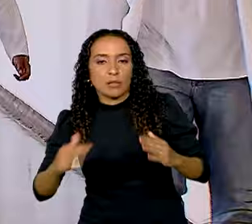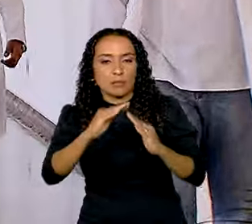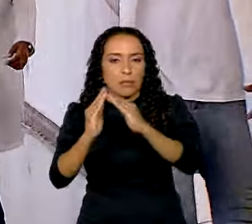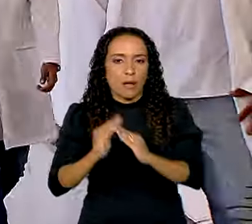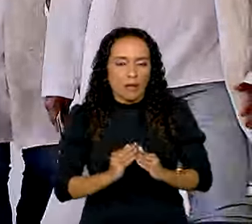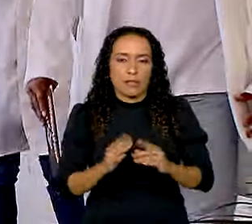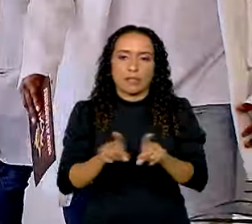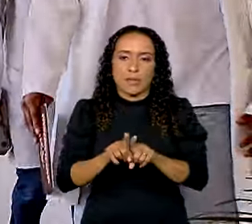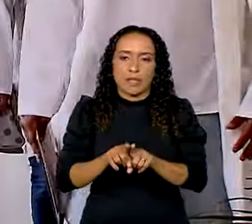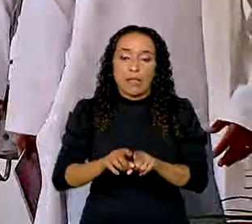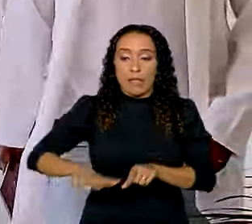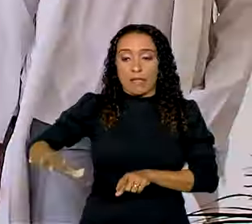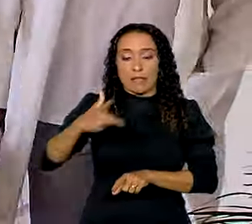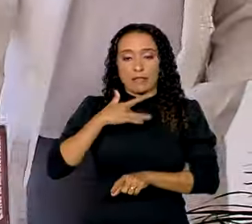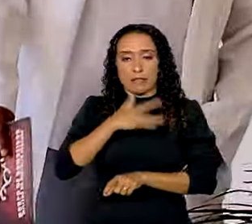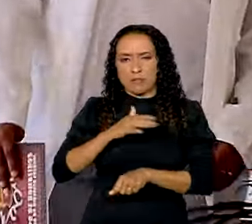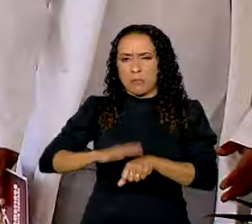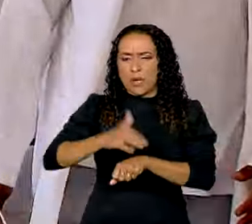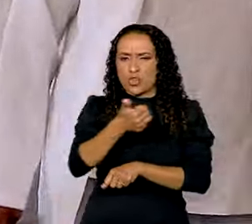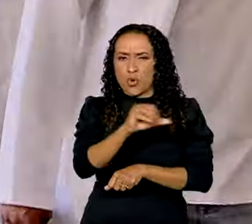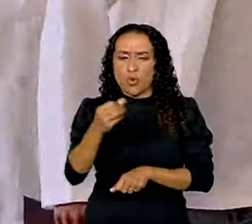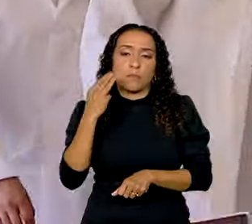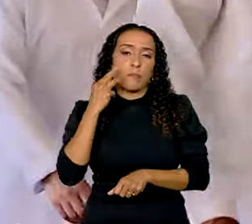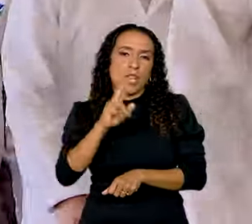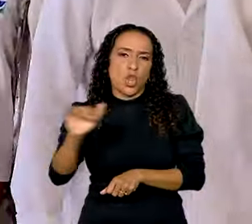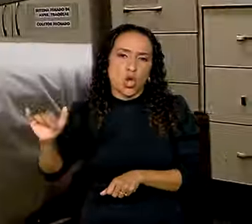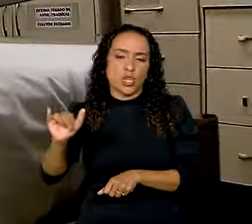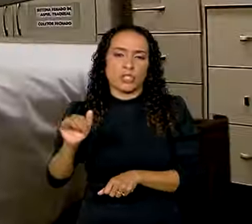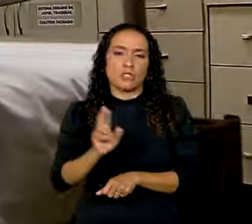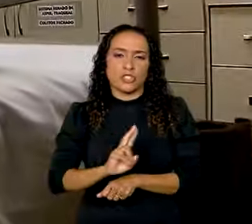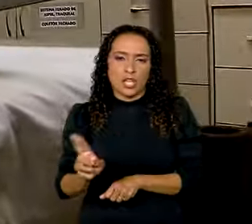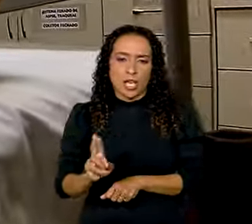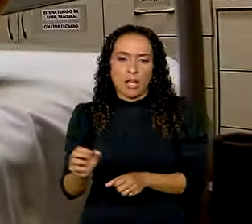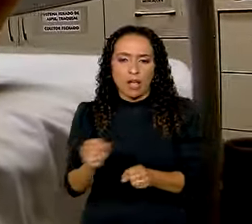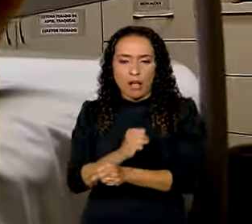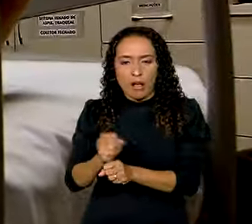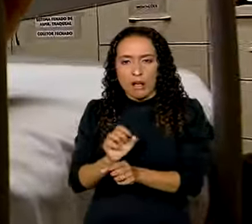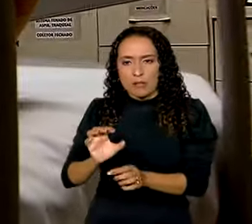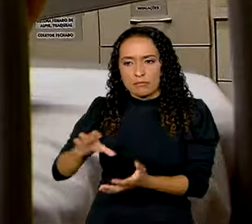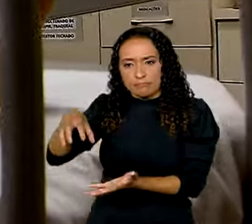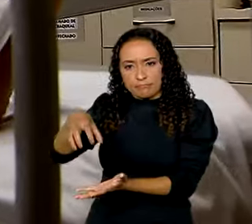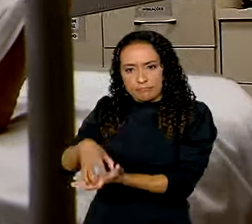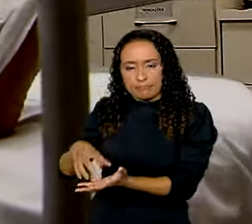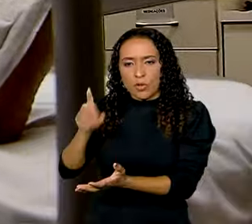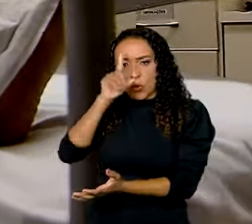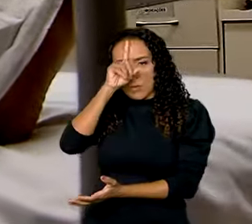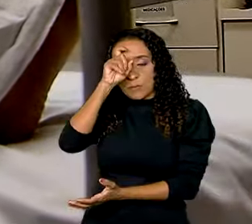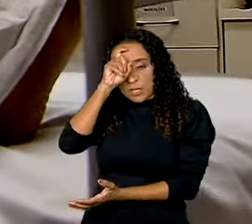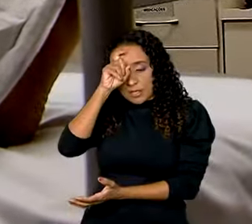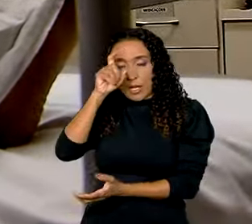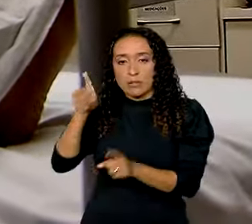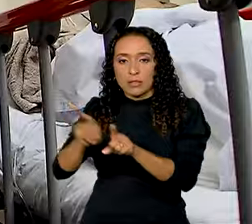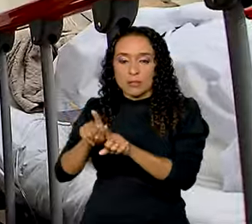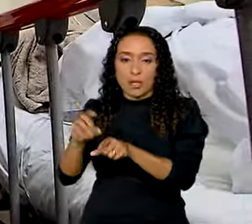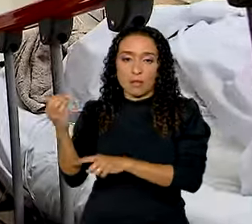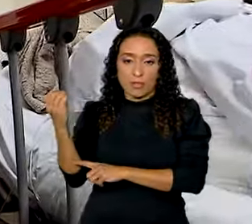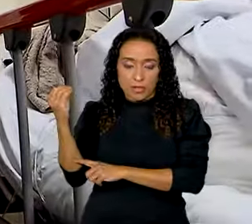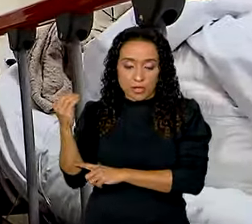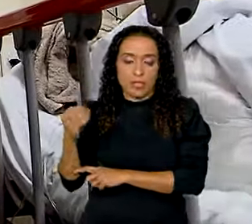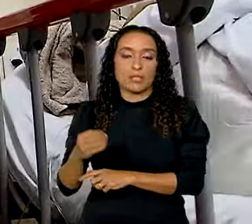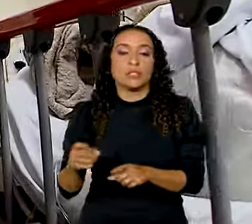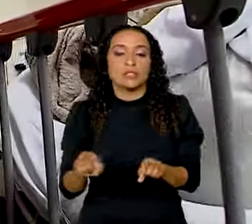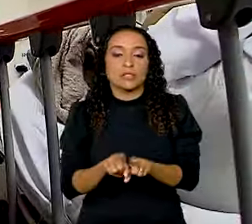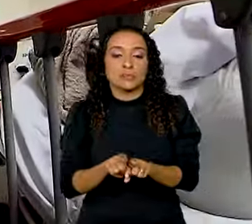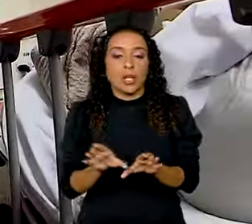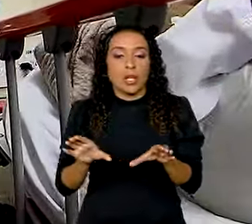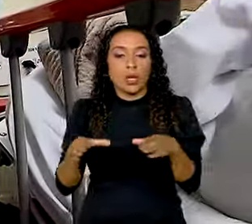Na área da saúde serão mais de 11 bilhões de reais para obras em unidades, como o Hospital das Clínicas de Porto Alegre e o